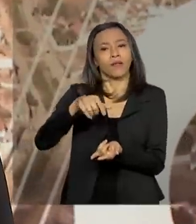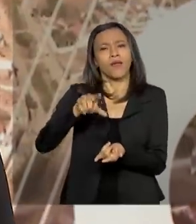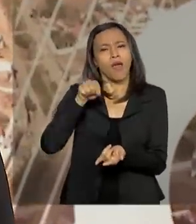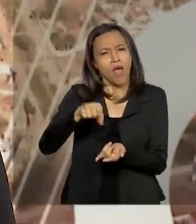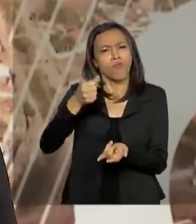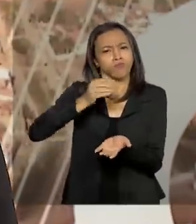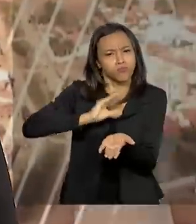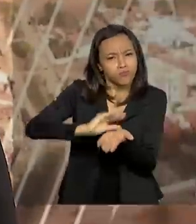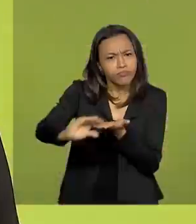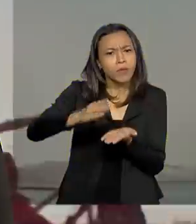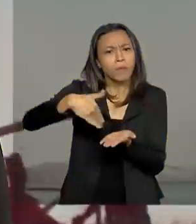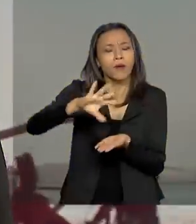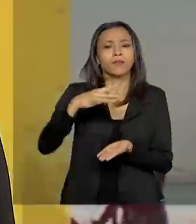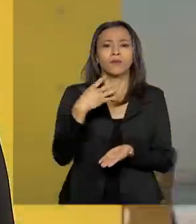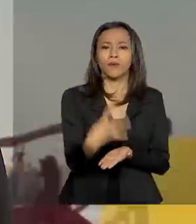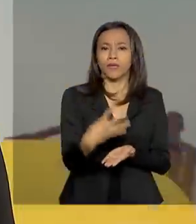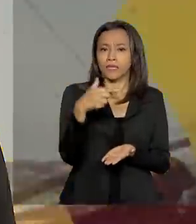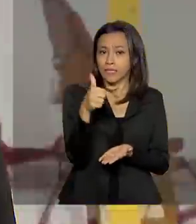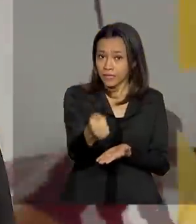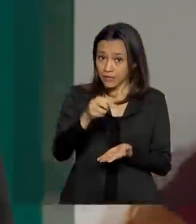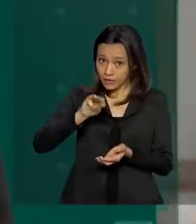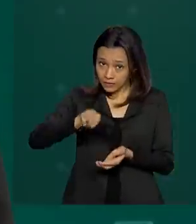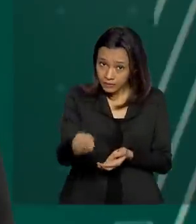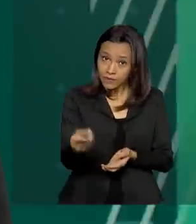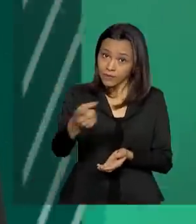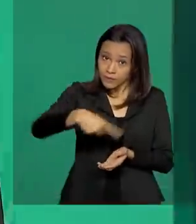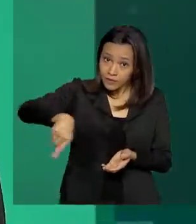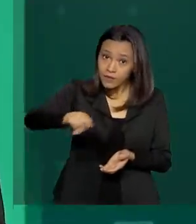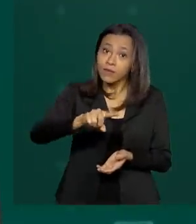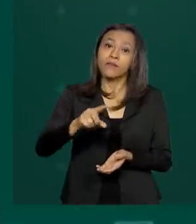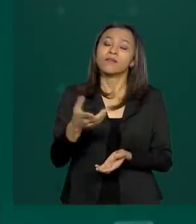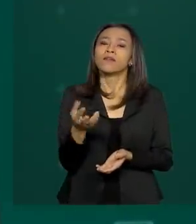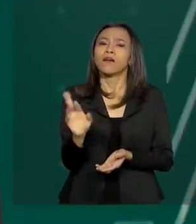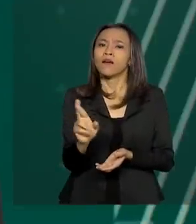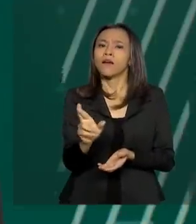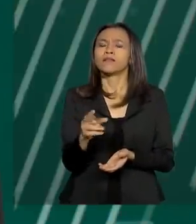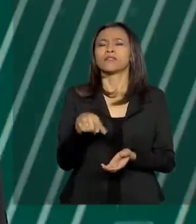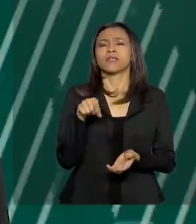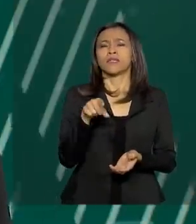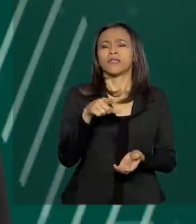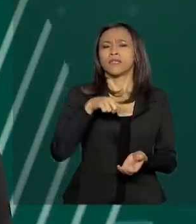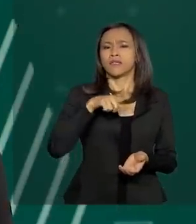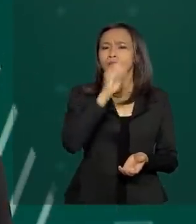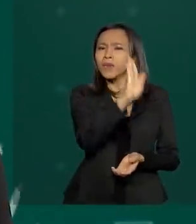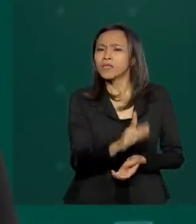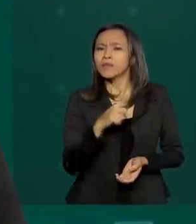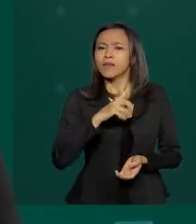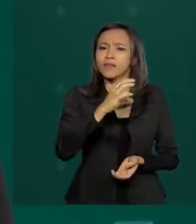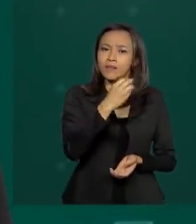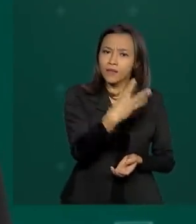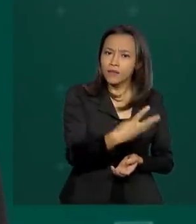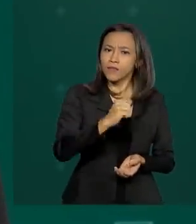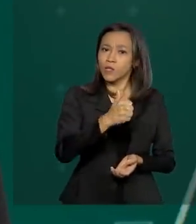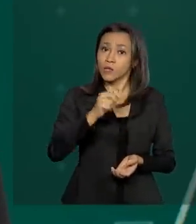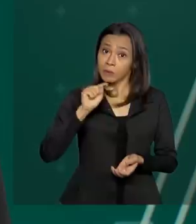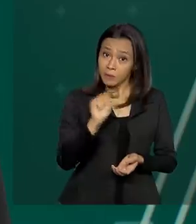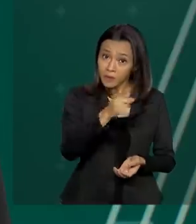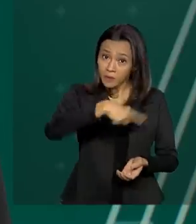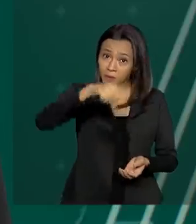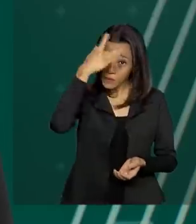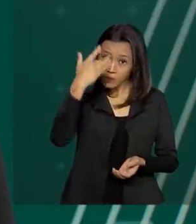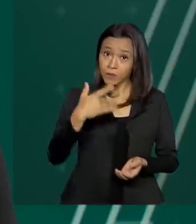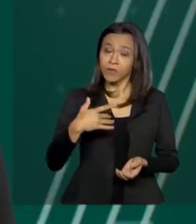investimento de mais de 47 milhões de reais. E o Brasil registra mais de 311 mil recuperados do